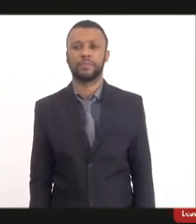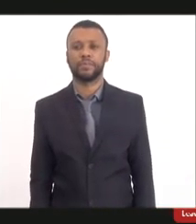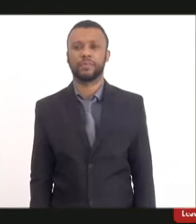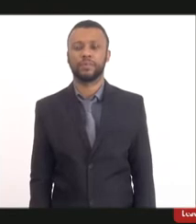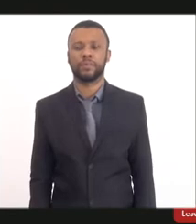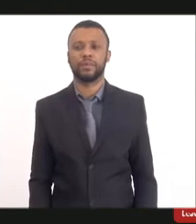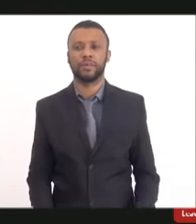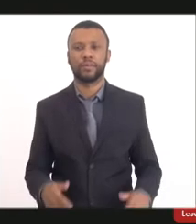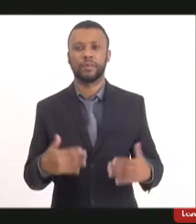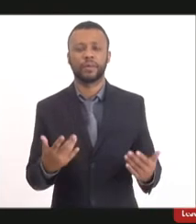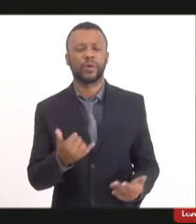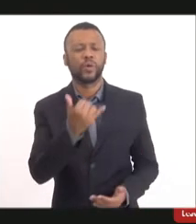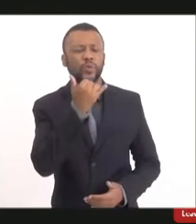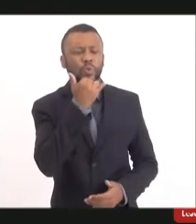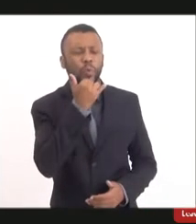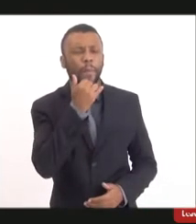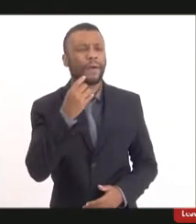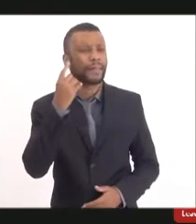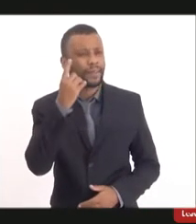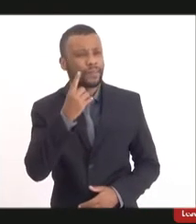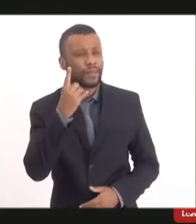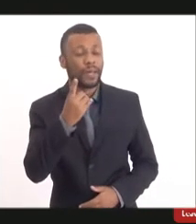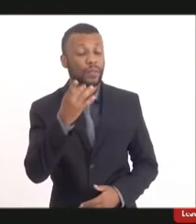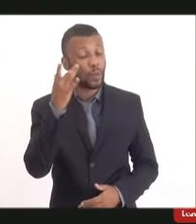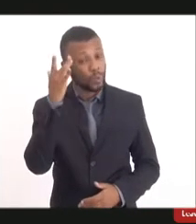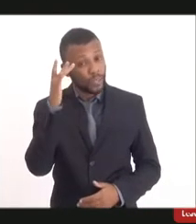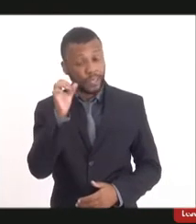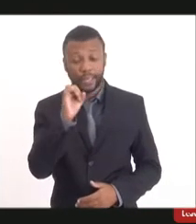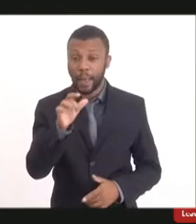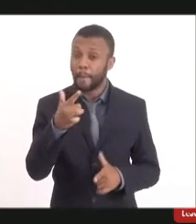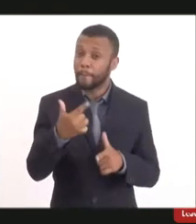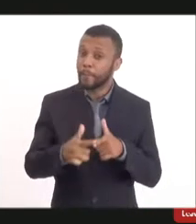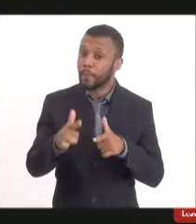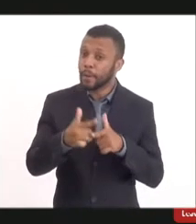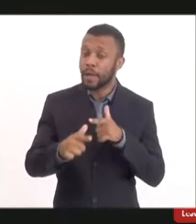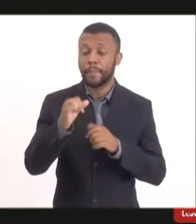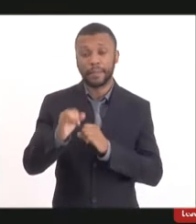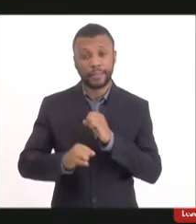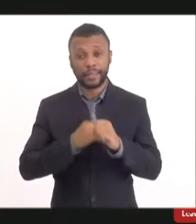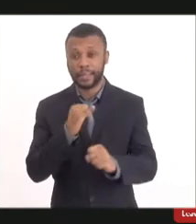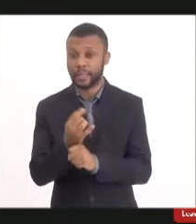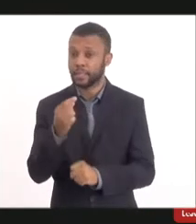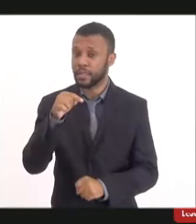Deputado, a gente não está conseguindo, eu não sei se é problema na nossa internet,